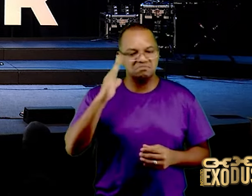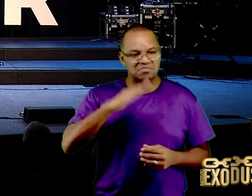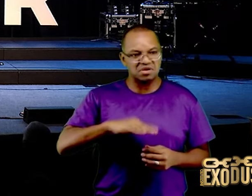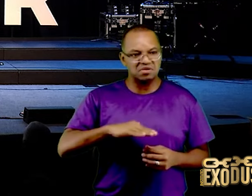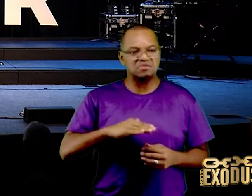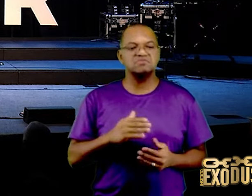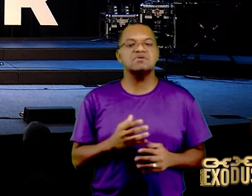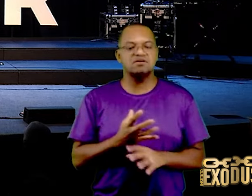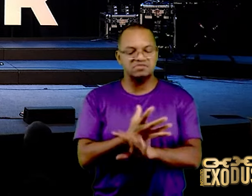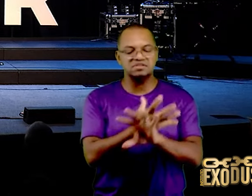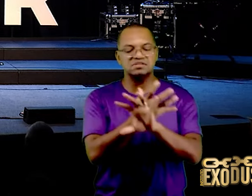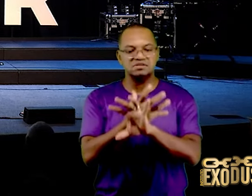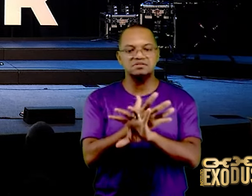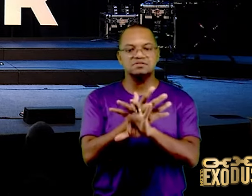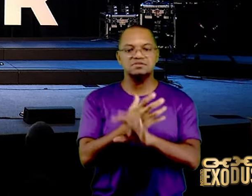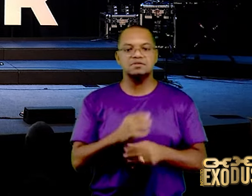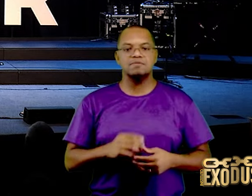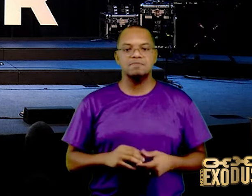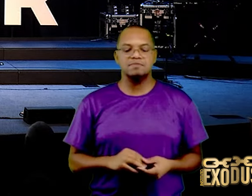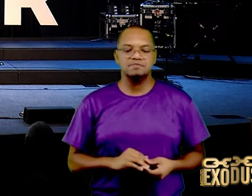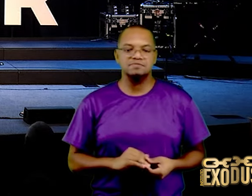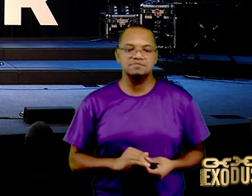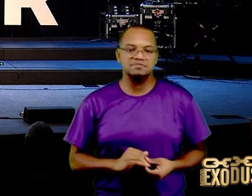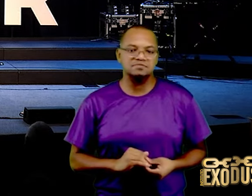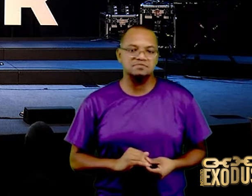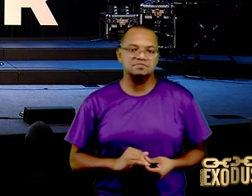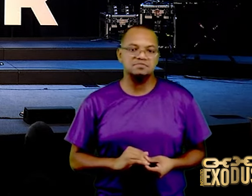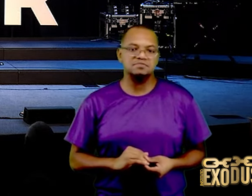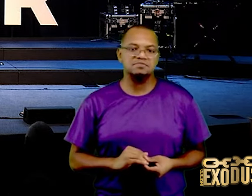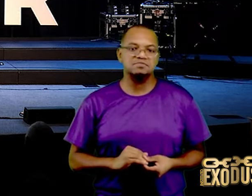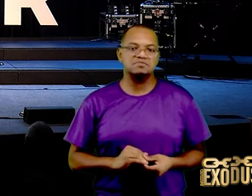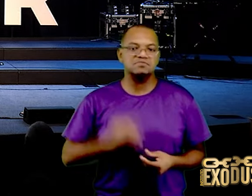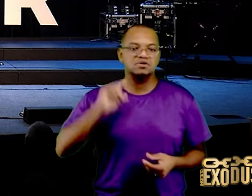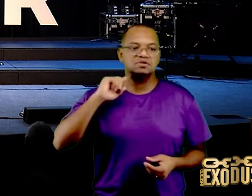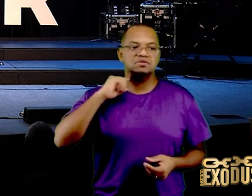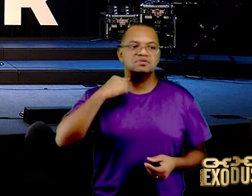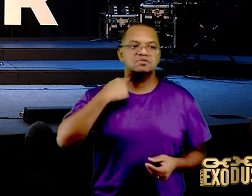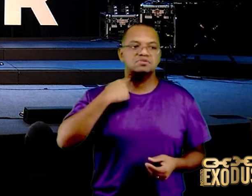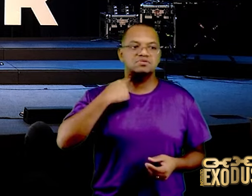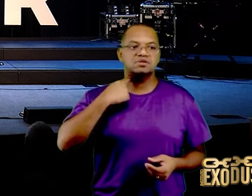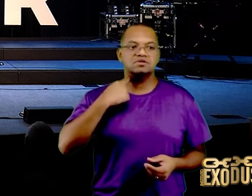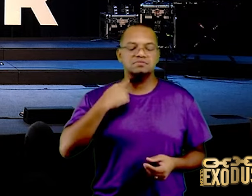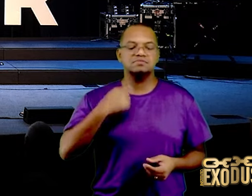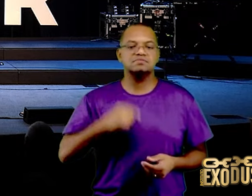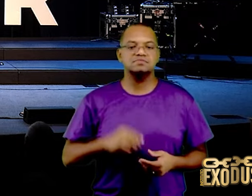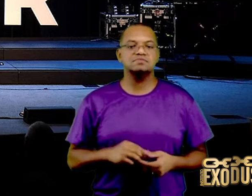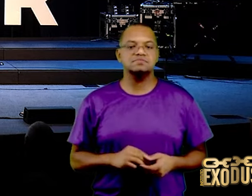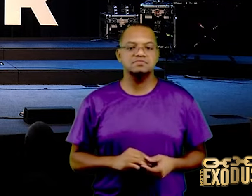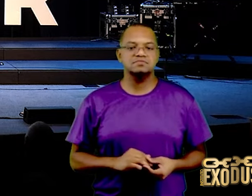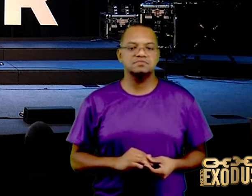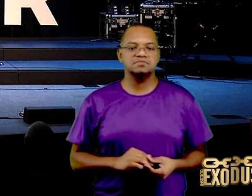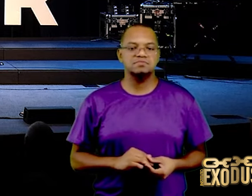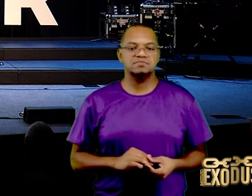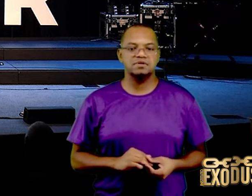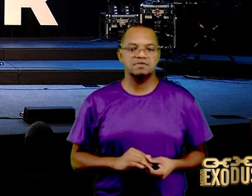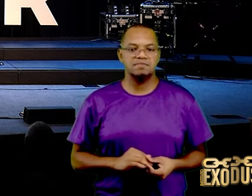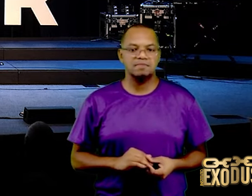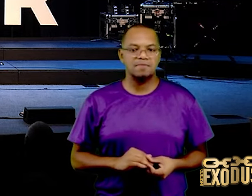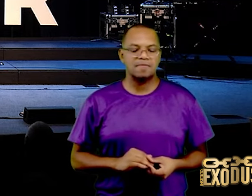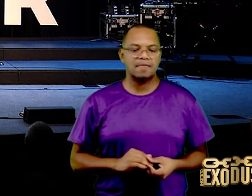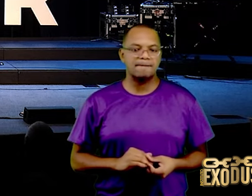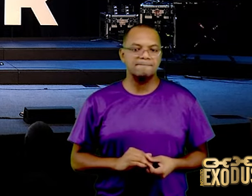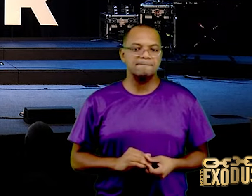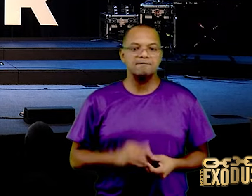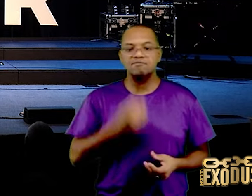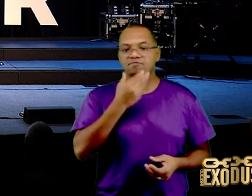vem em nome do Senhor, abandono, sujeira a gente, abre buracos na armadura, esse homem